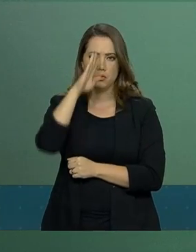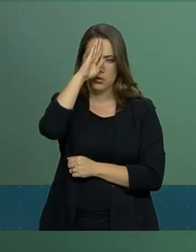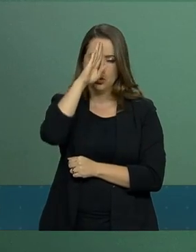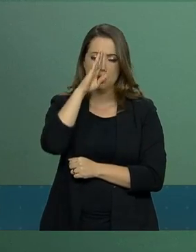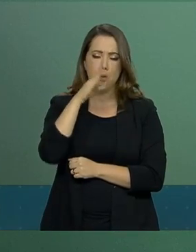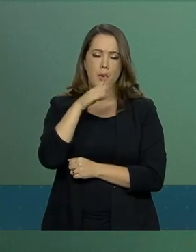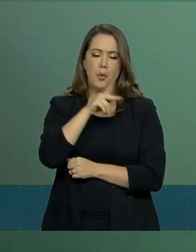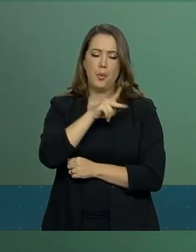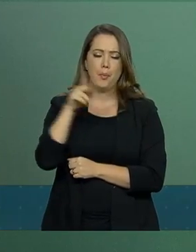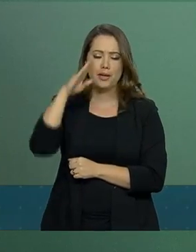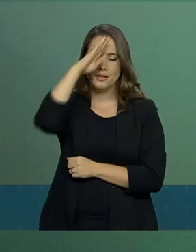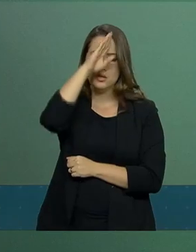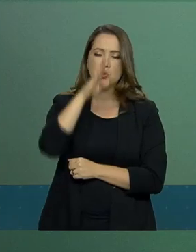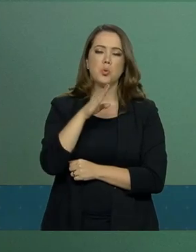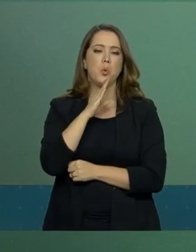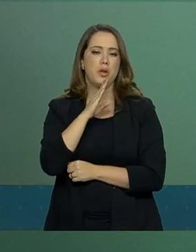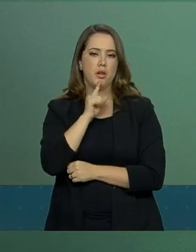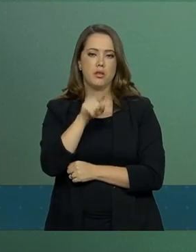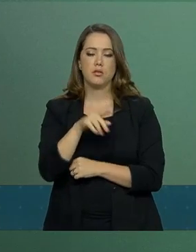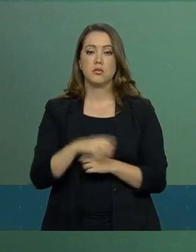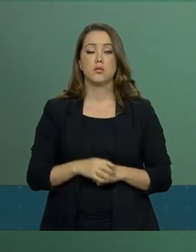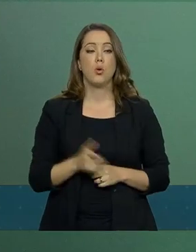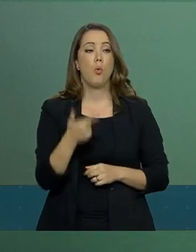O Caged, o presidente, não me comentou.